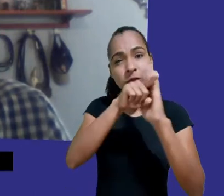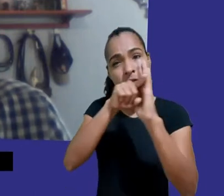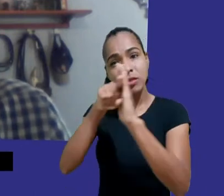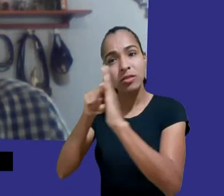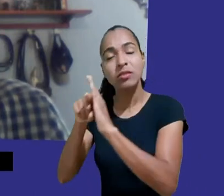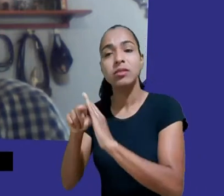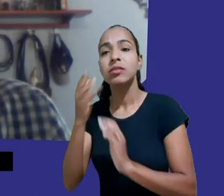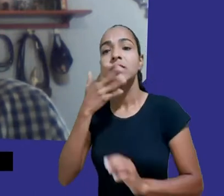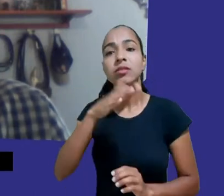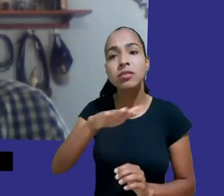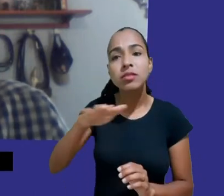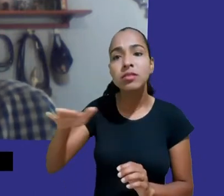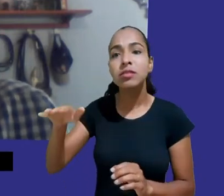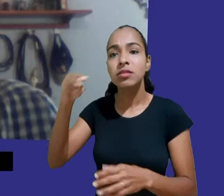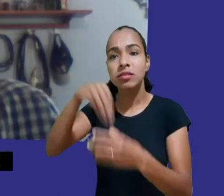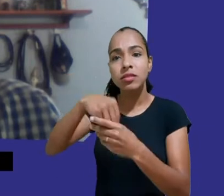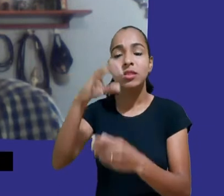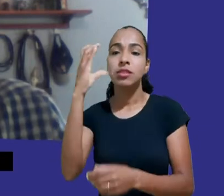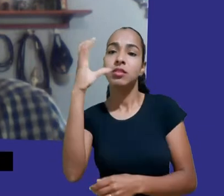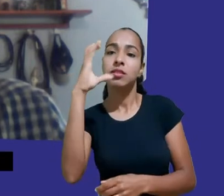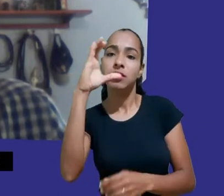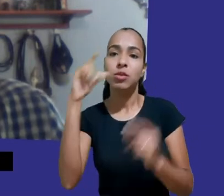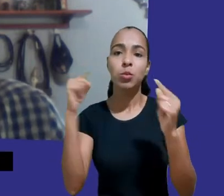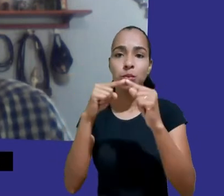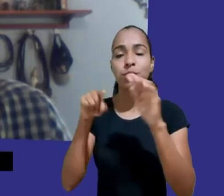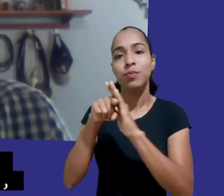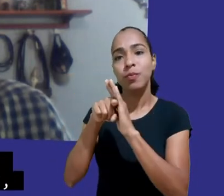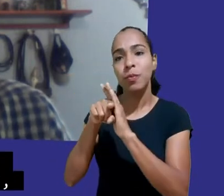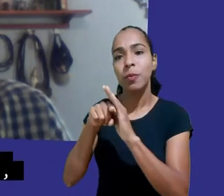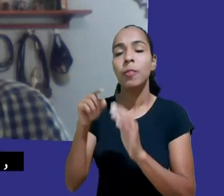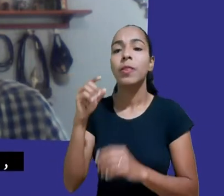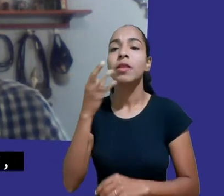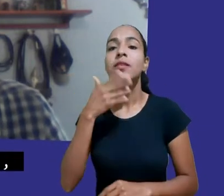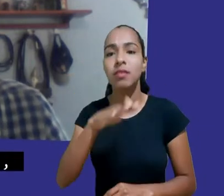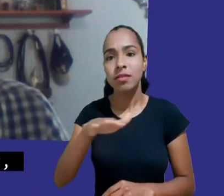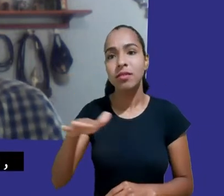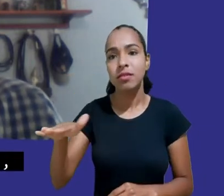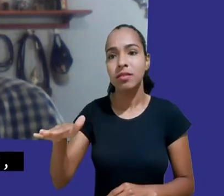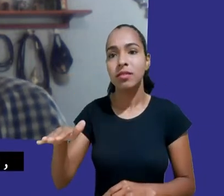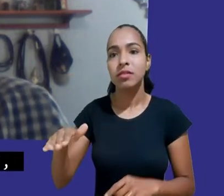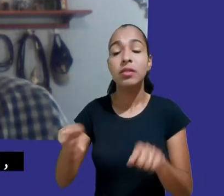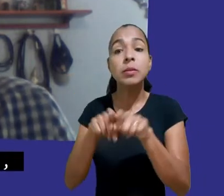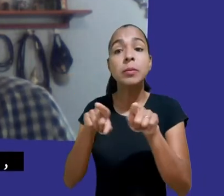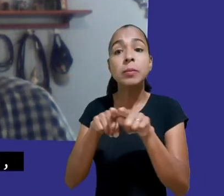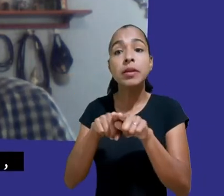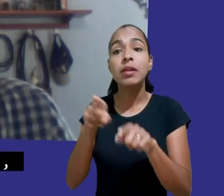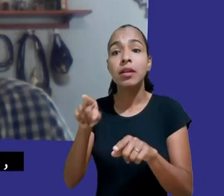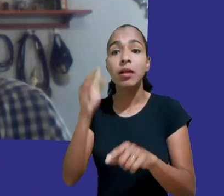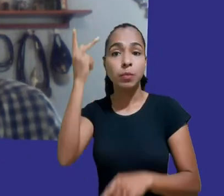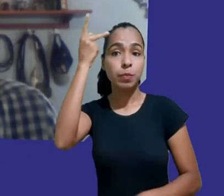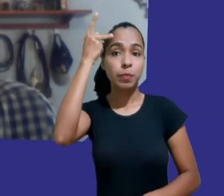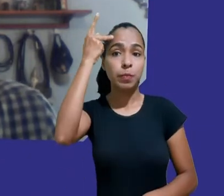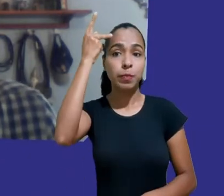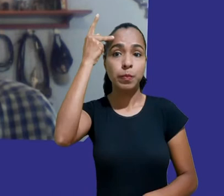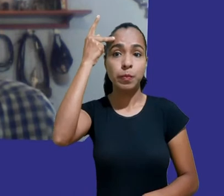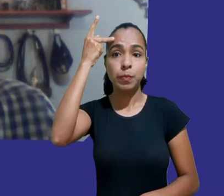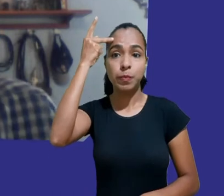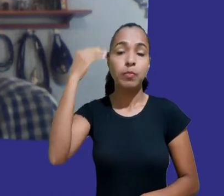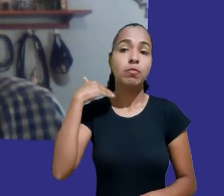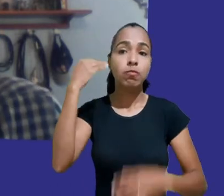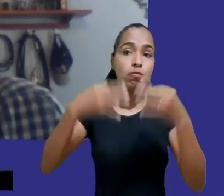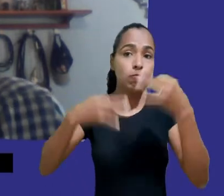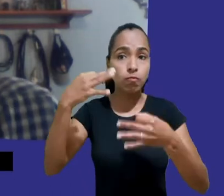Ciência pela Infância. É também conselheira do Conselho Consultivo da Ouvidoria da Defensoria de São Paulo, conselheira e cofundadora do Advox Hub.